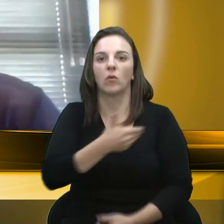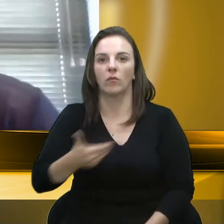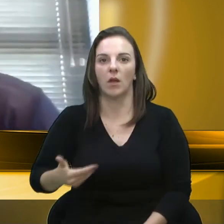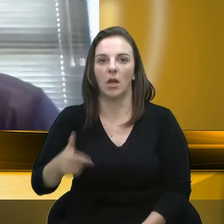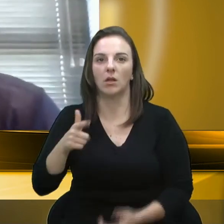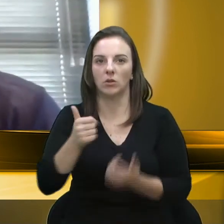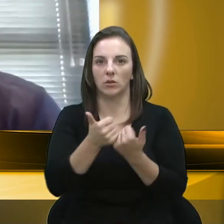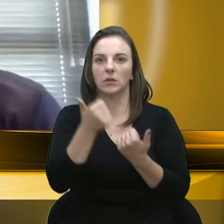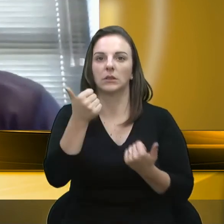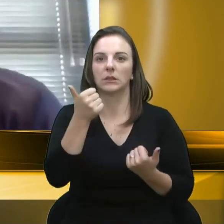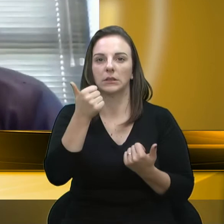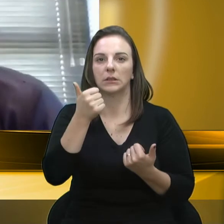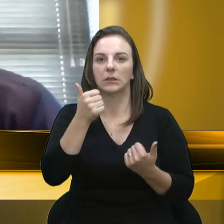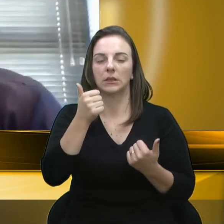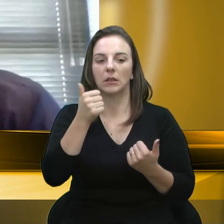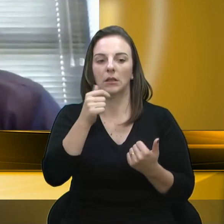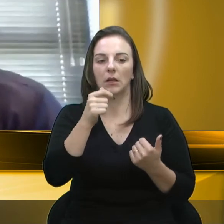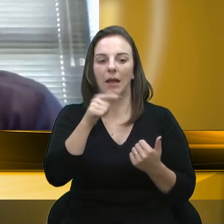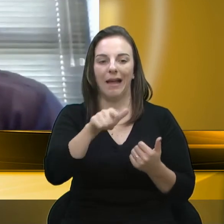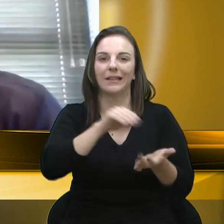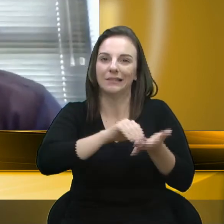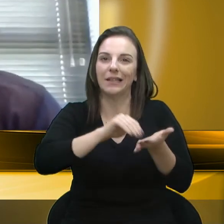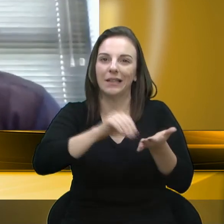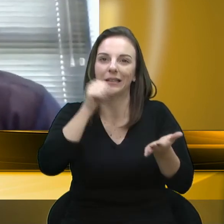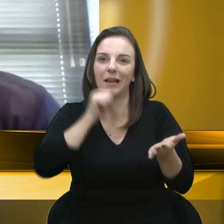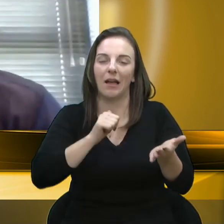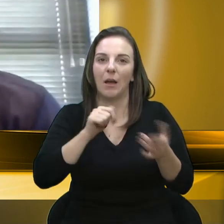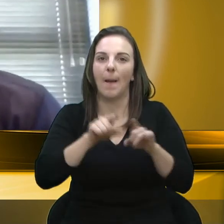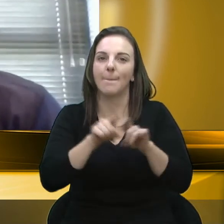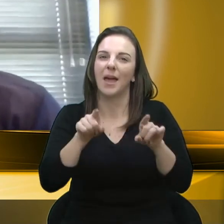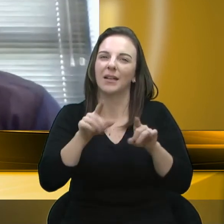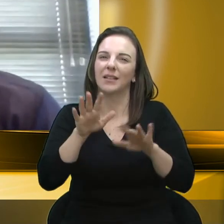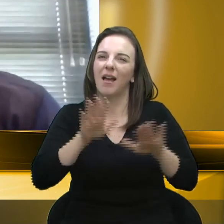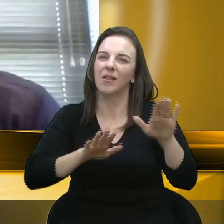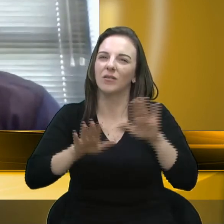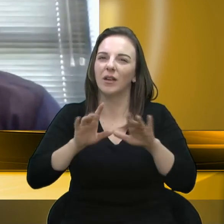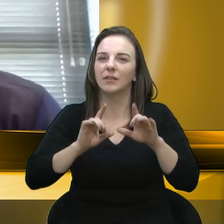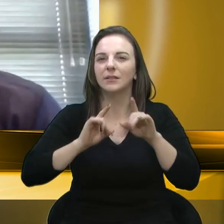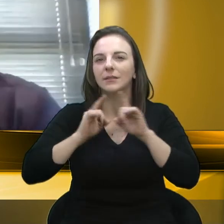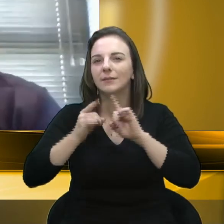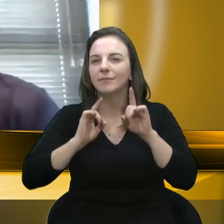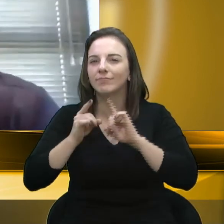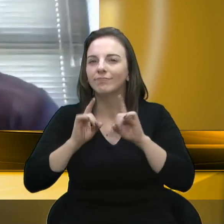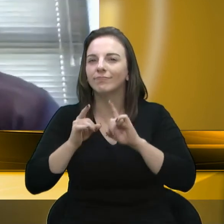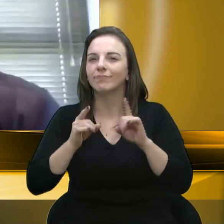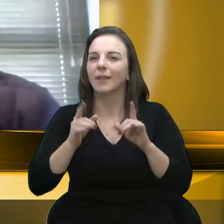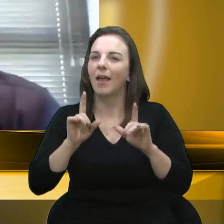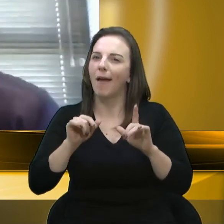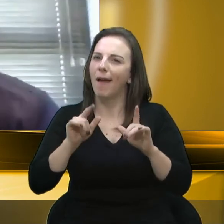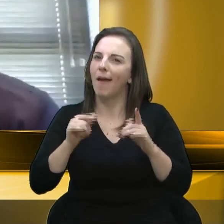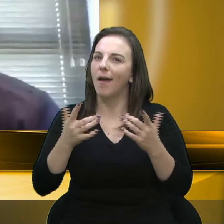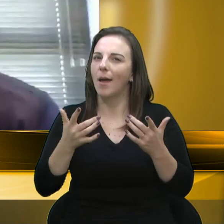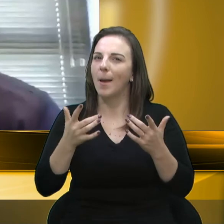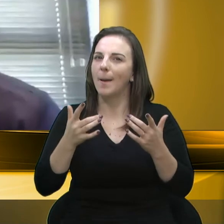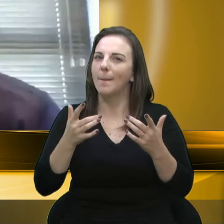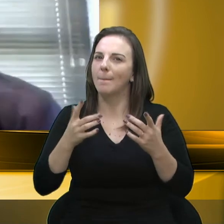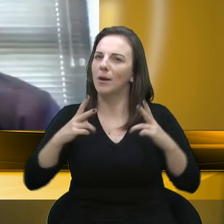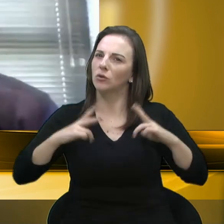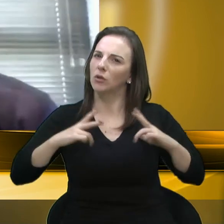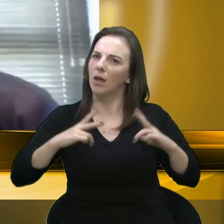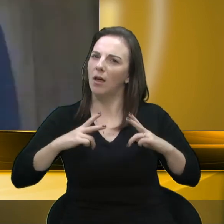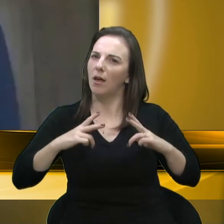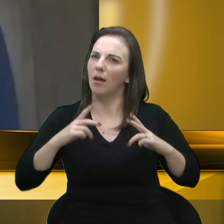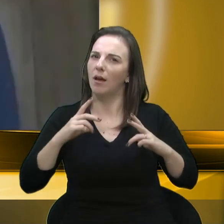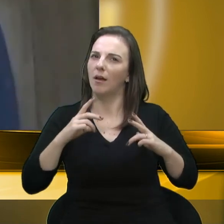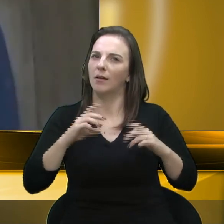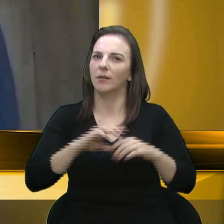novamente, mas eu devo pontuar que, às vezes, essa crítica é pontual, ou é, às vezes, até de uma perseguição pessoal por um histórico Muito